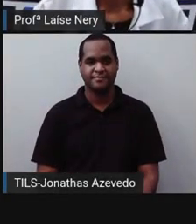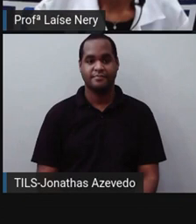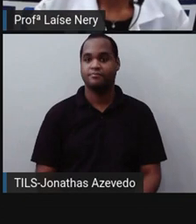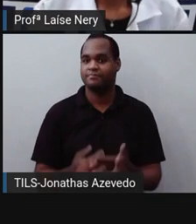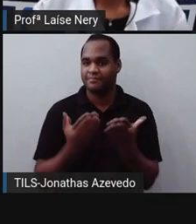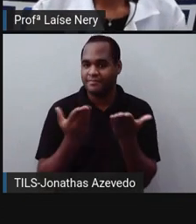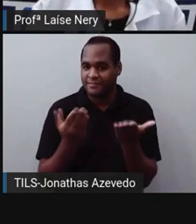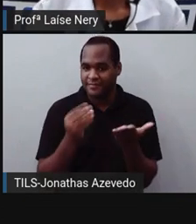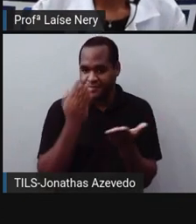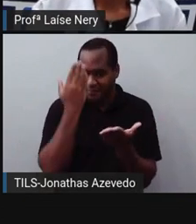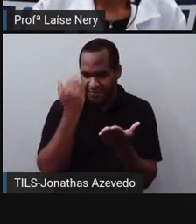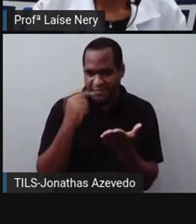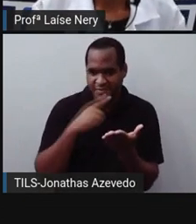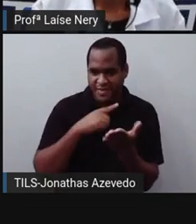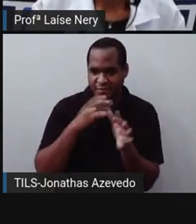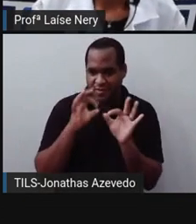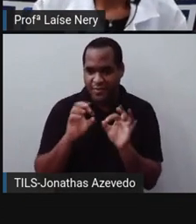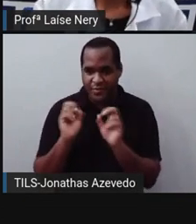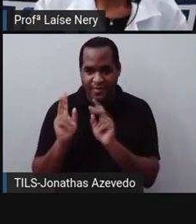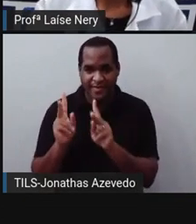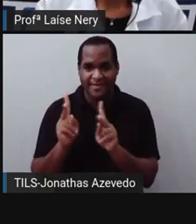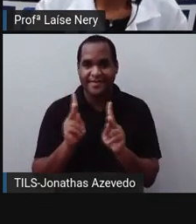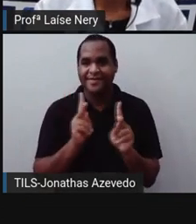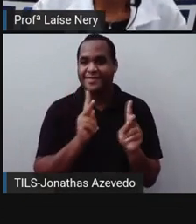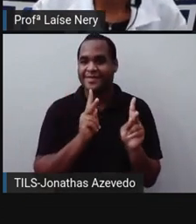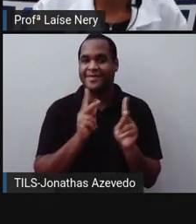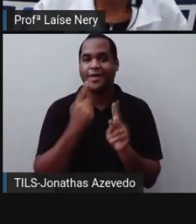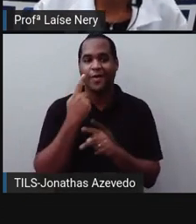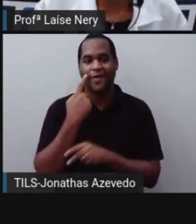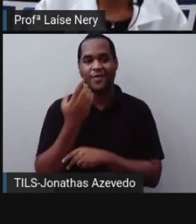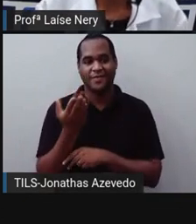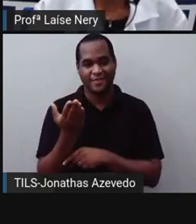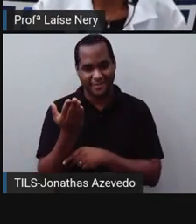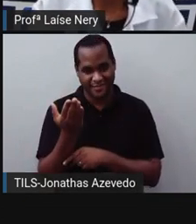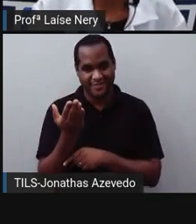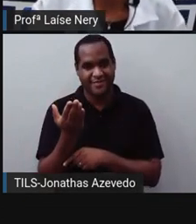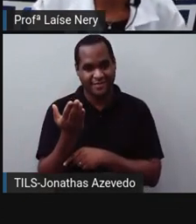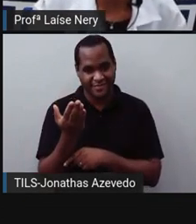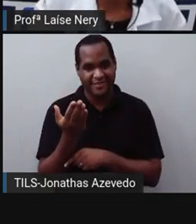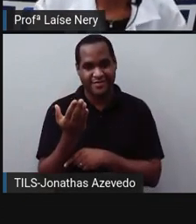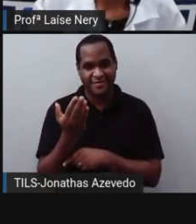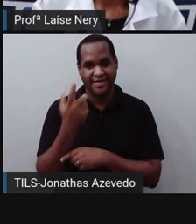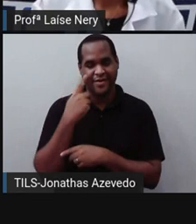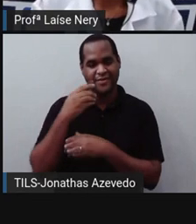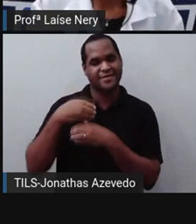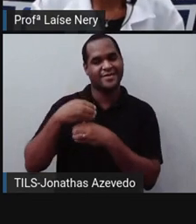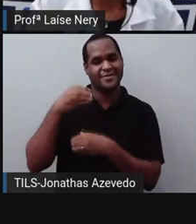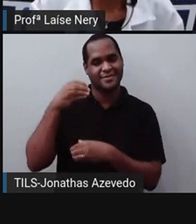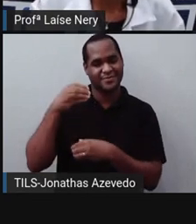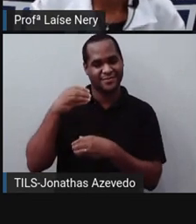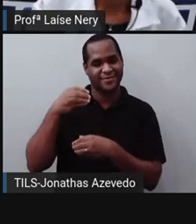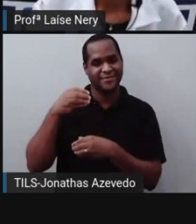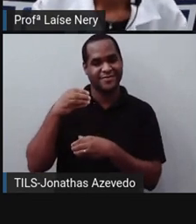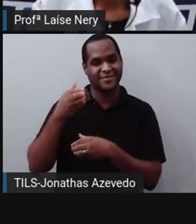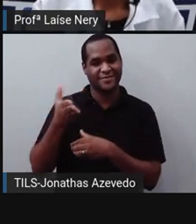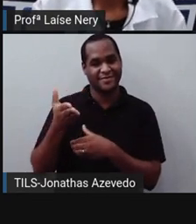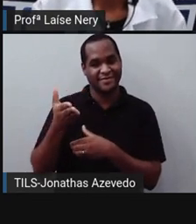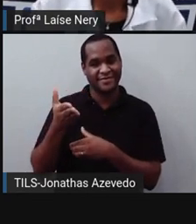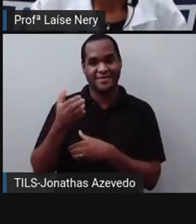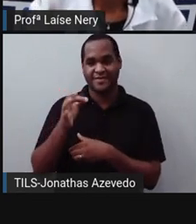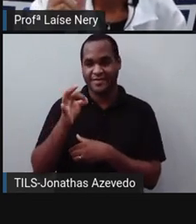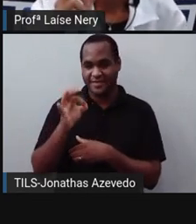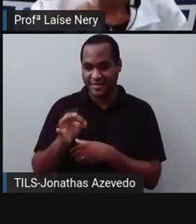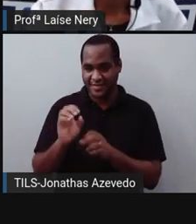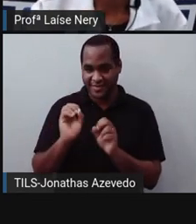E aí, será que você acertou que o sólido geométrico intruso é o cilindro? Se